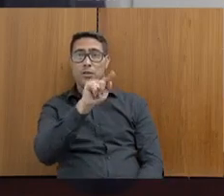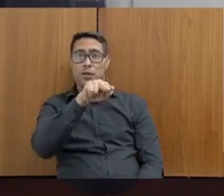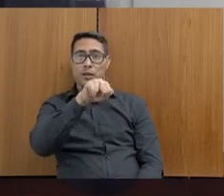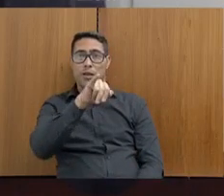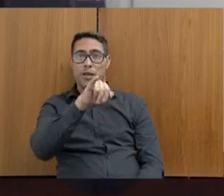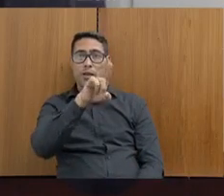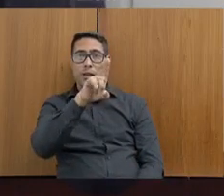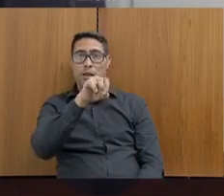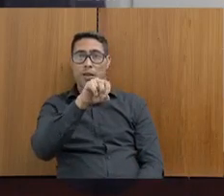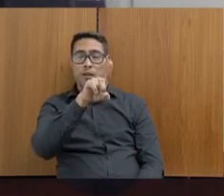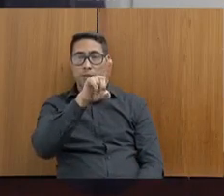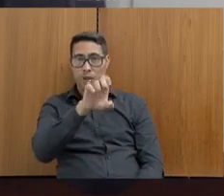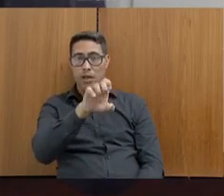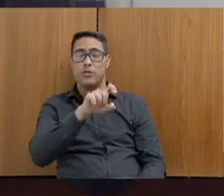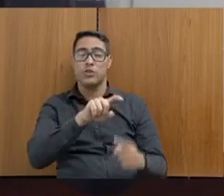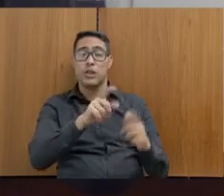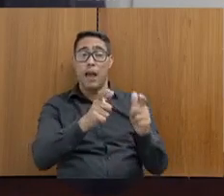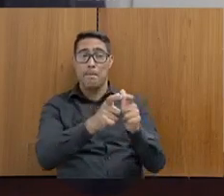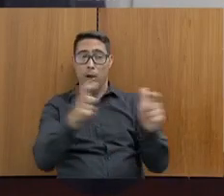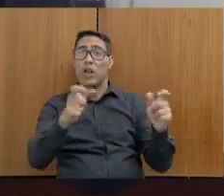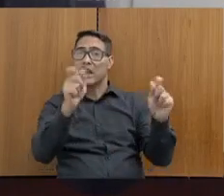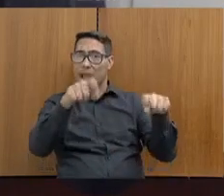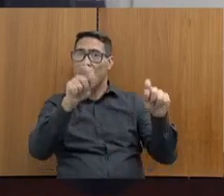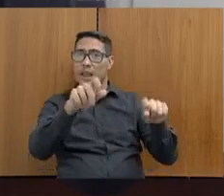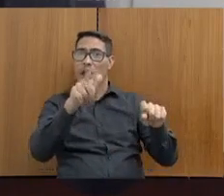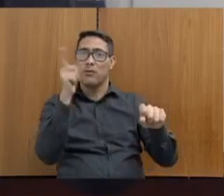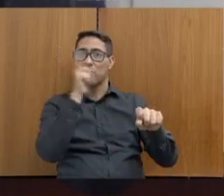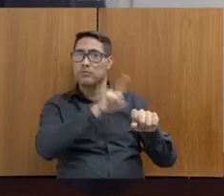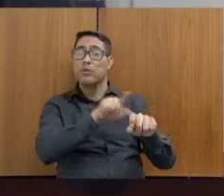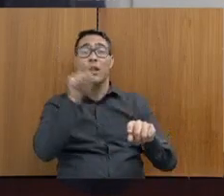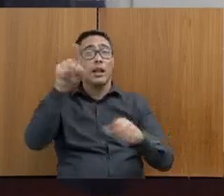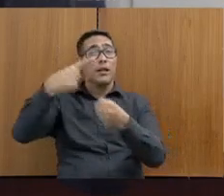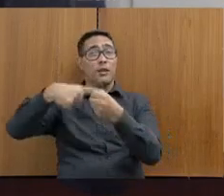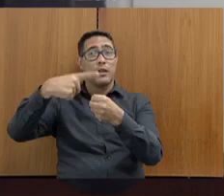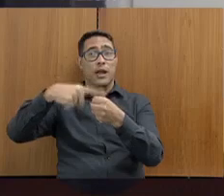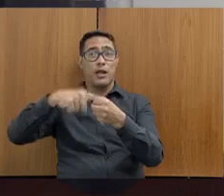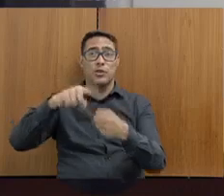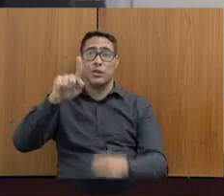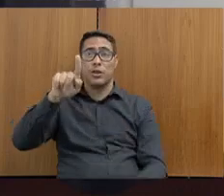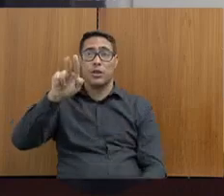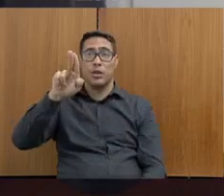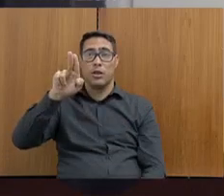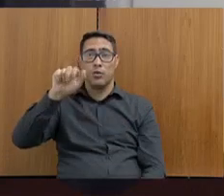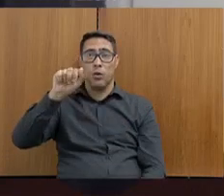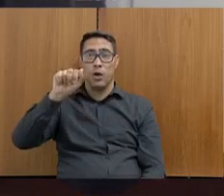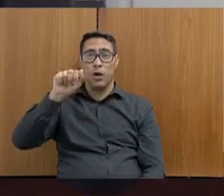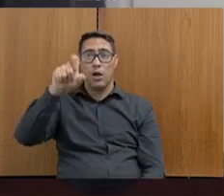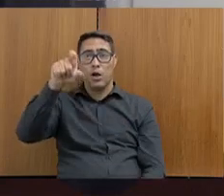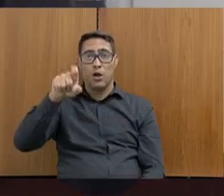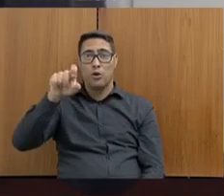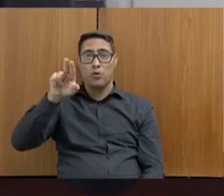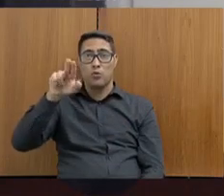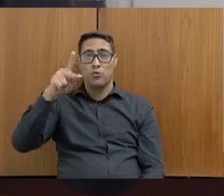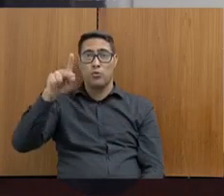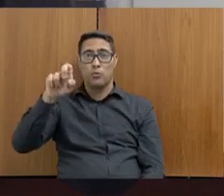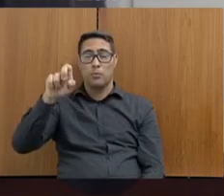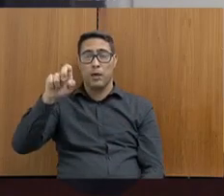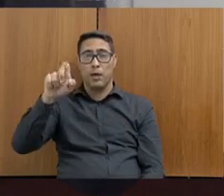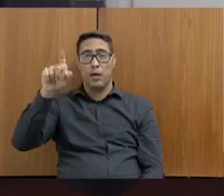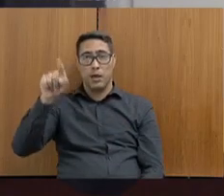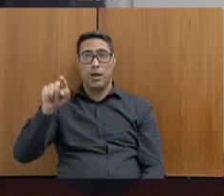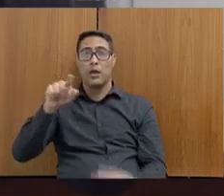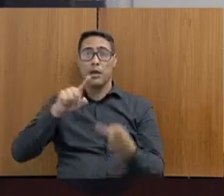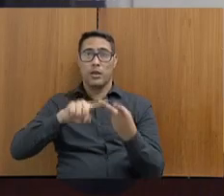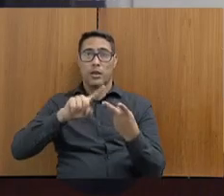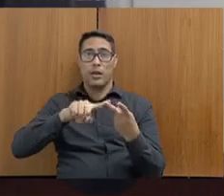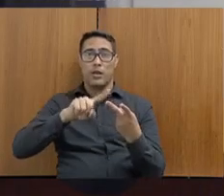possível. Eu vou dar um exemplo da cidade de Guaxupé, lá do empresário Beto Páscoa,